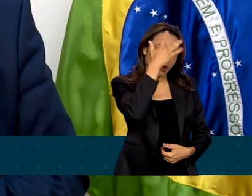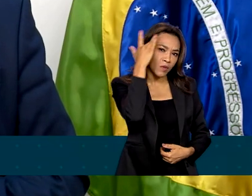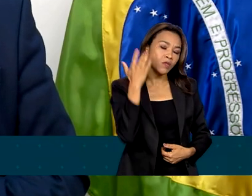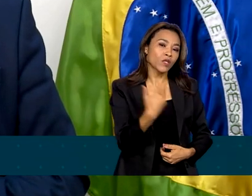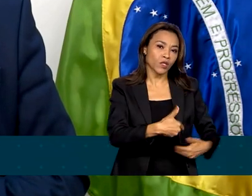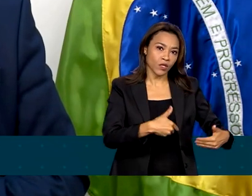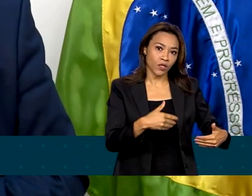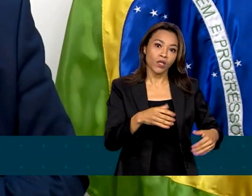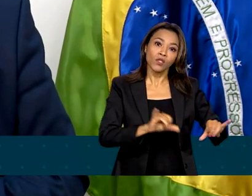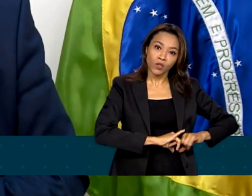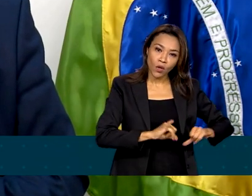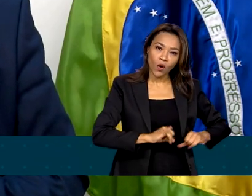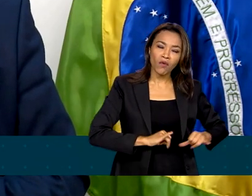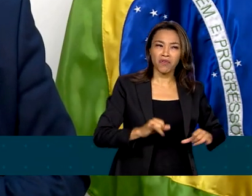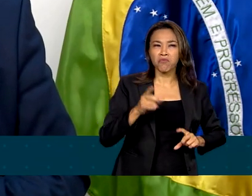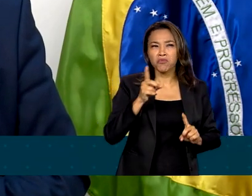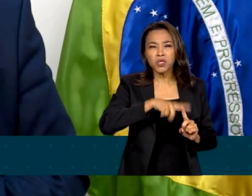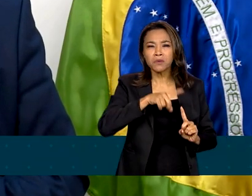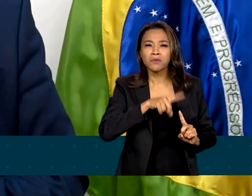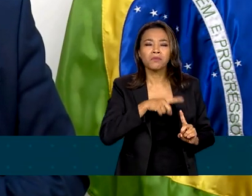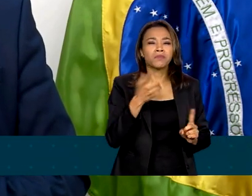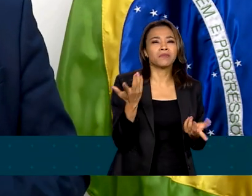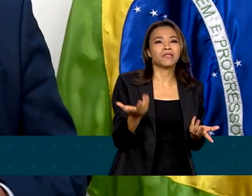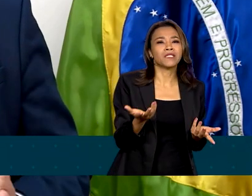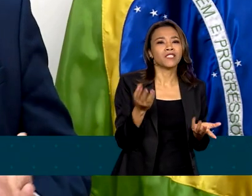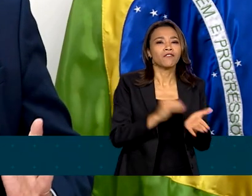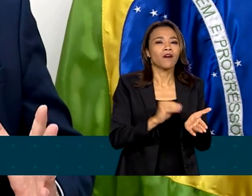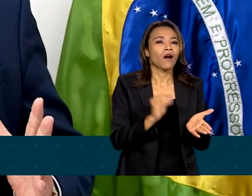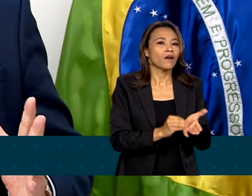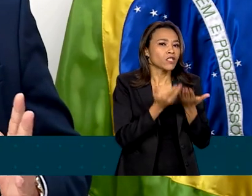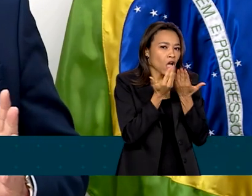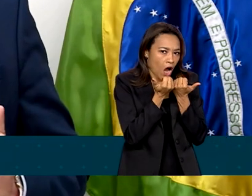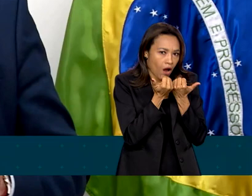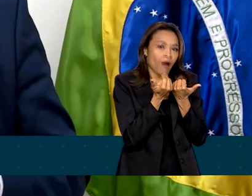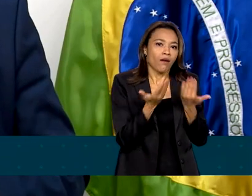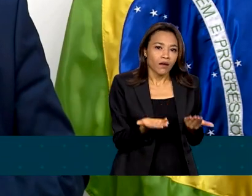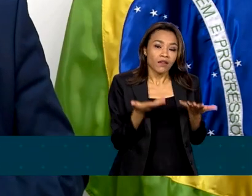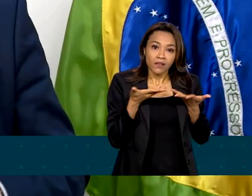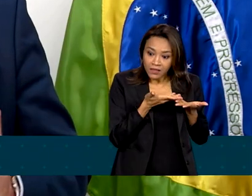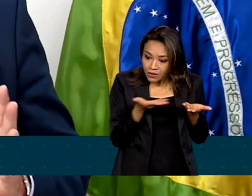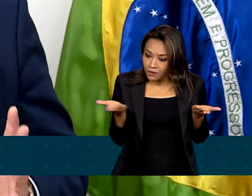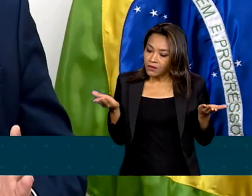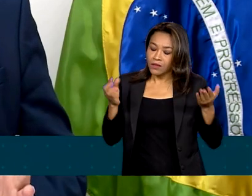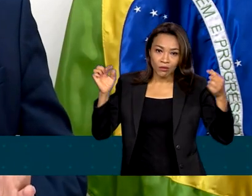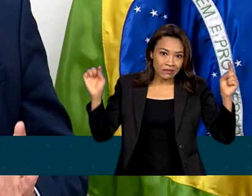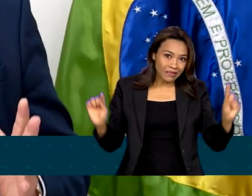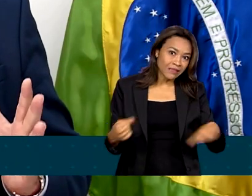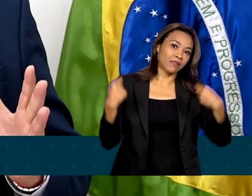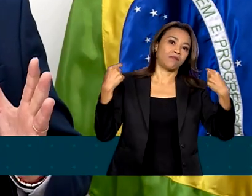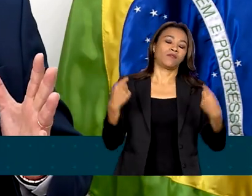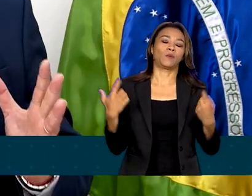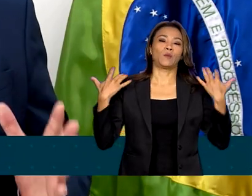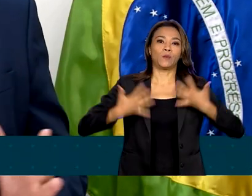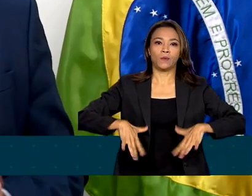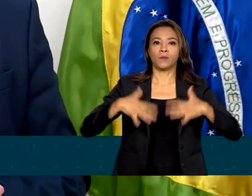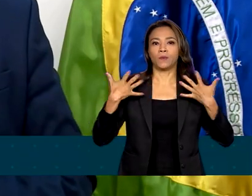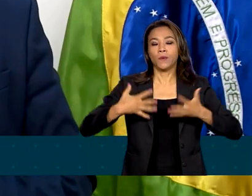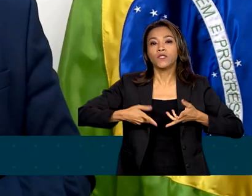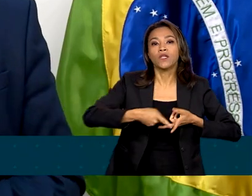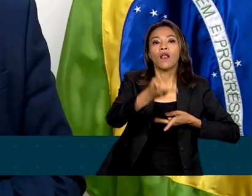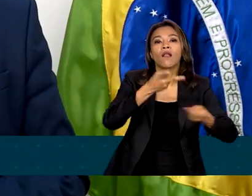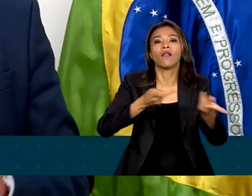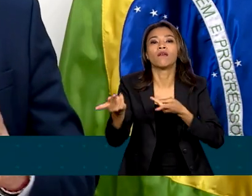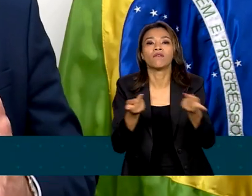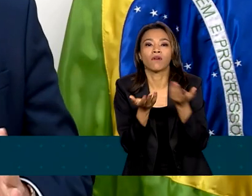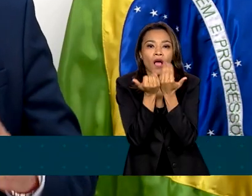de insuficiência alimentar. Esse é um desafio extraordinário, grande, de levar comida para